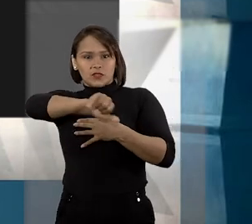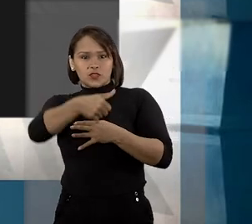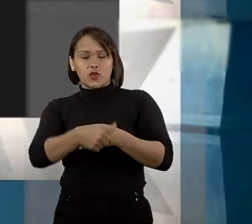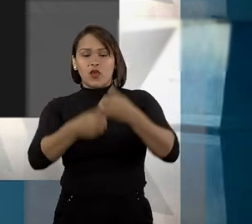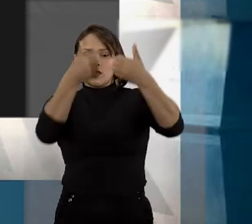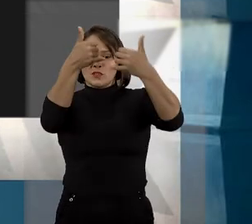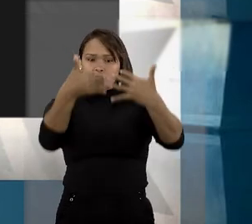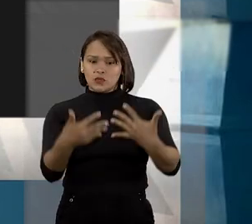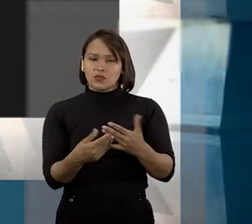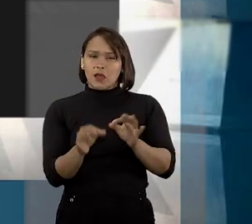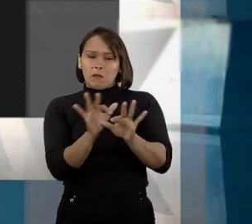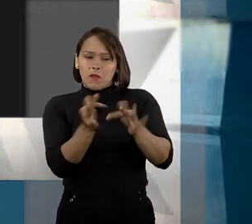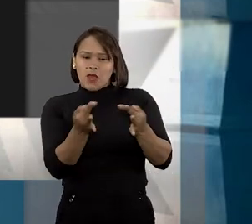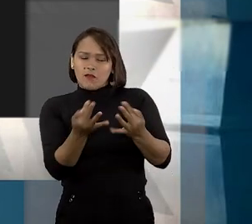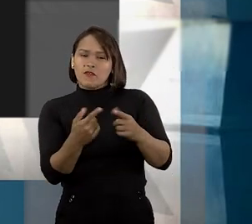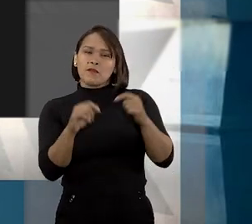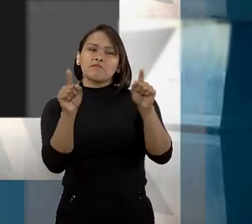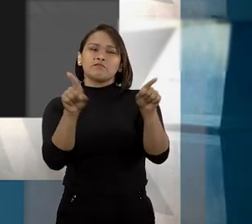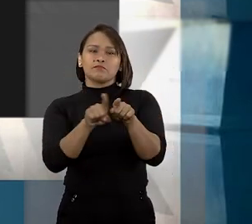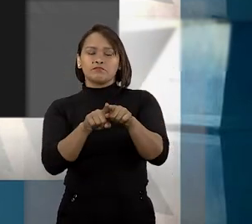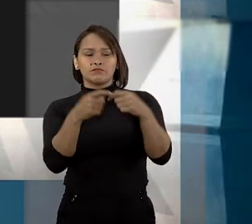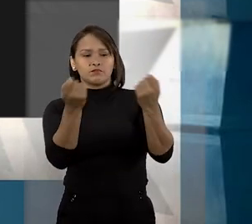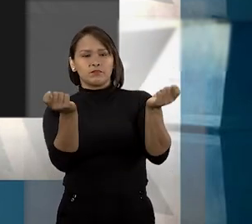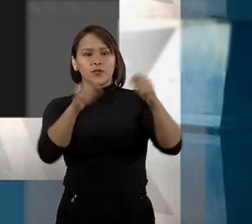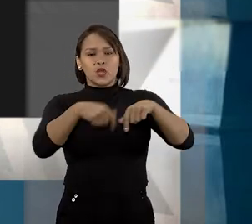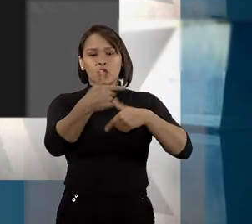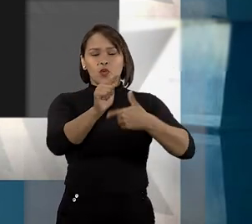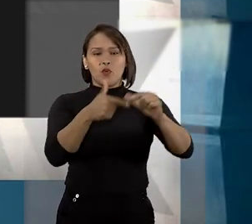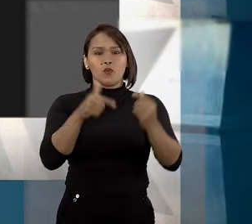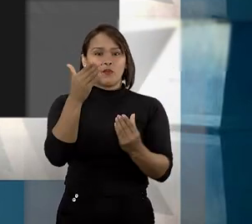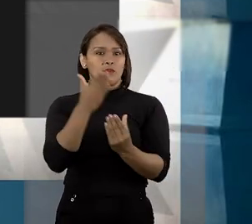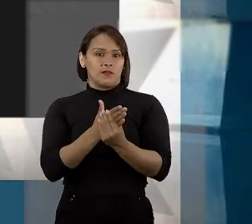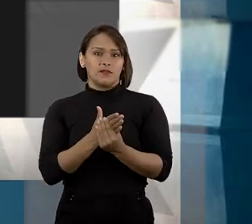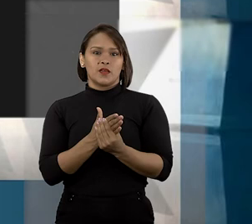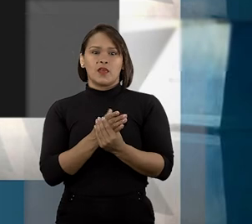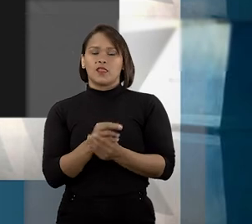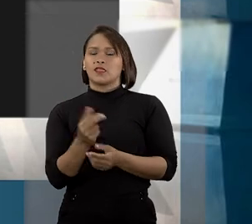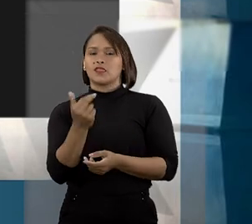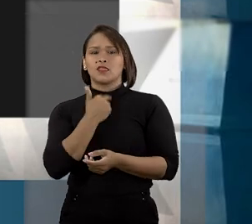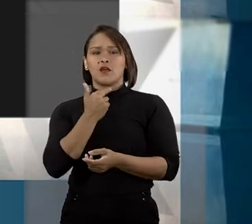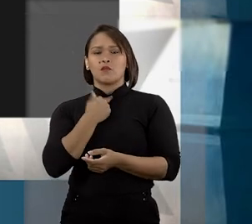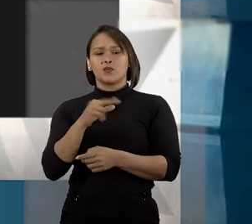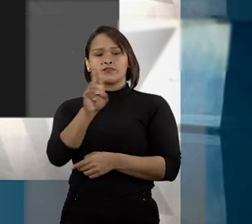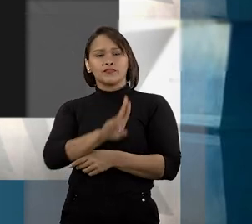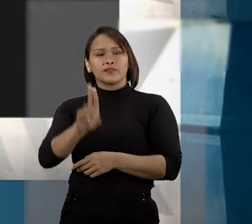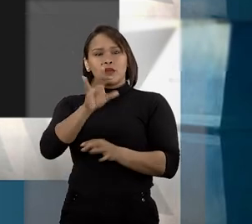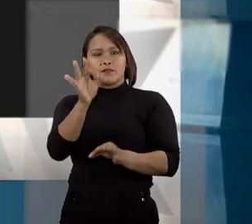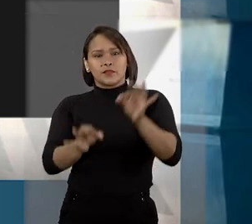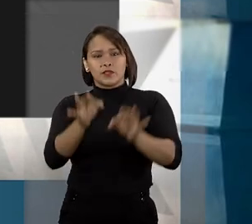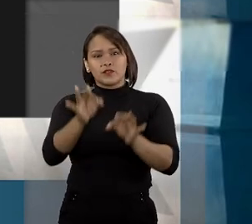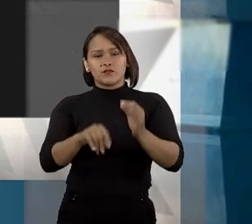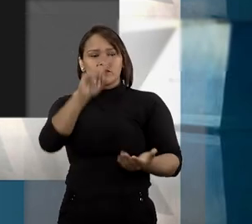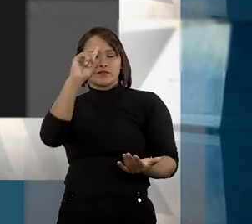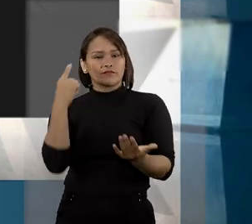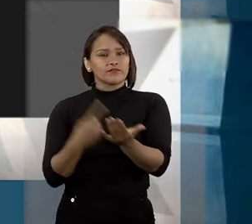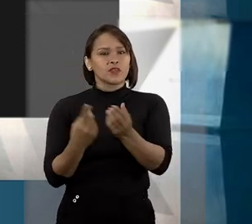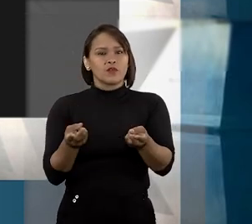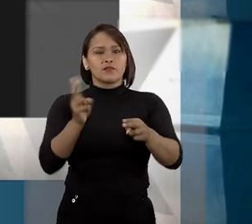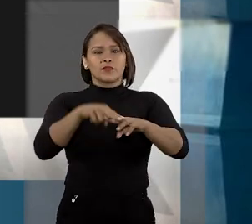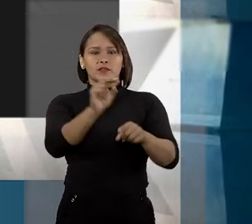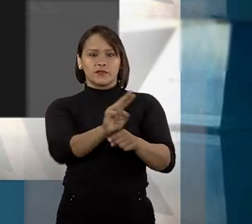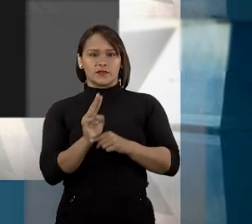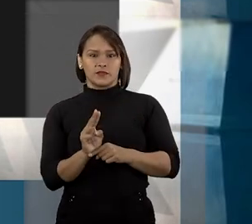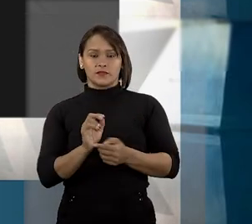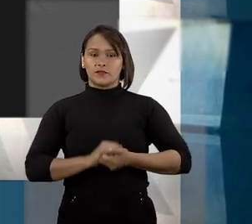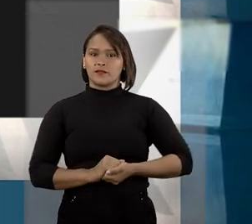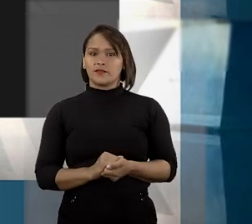STJ, fundamentos vagos que poderiam ser aproveitados em qualquer outro processo não são válidos para justificar a decretação